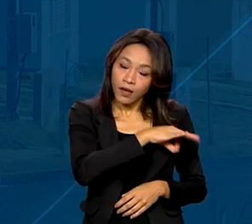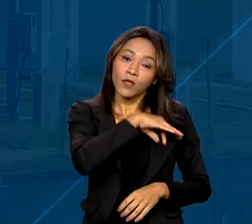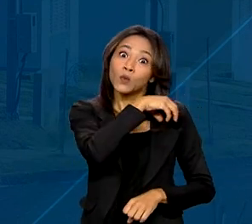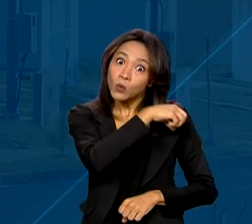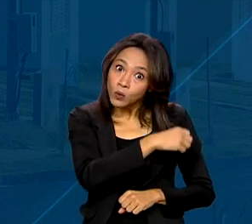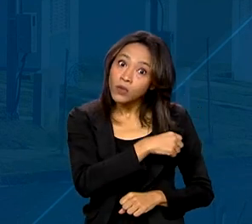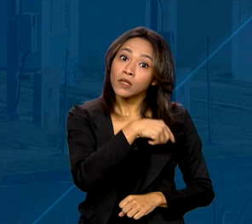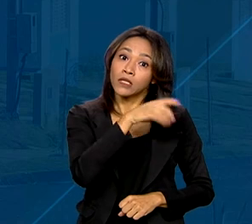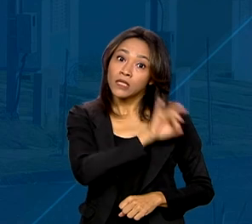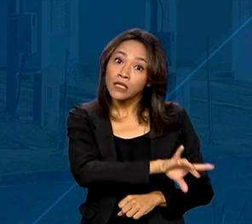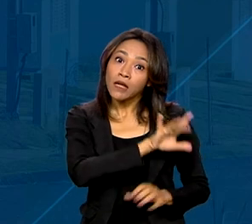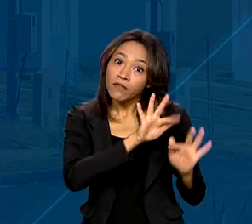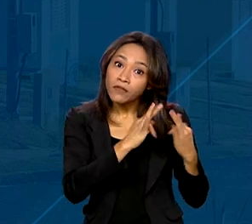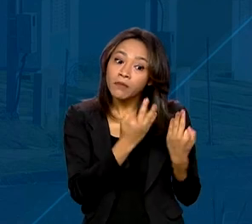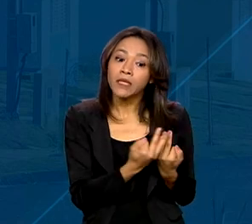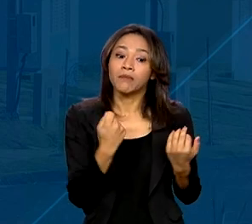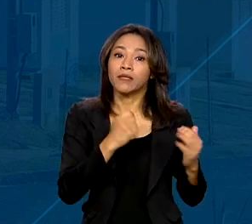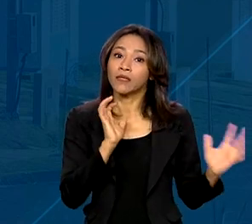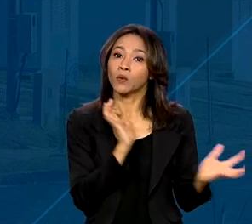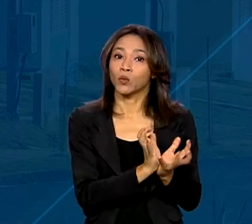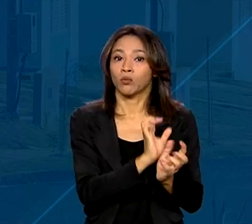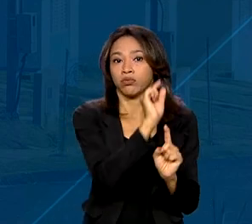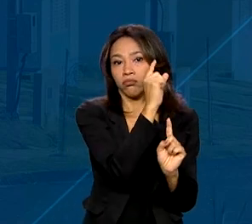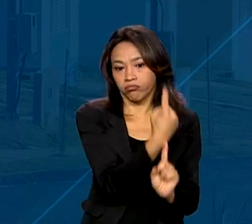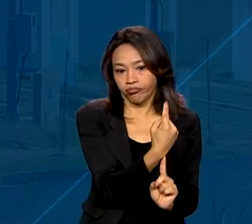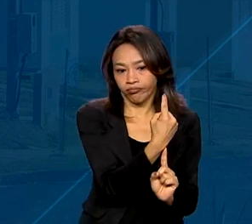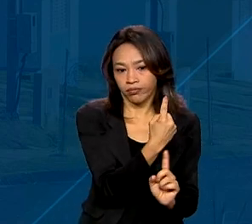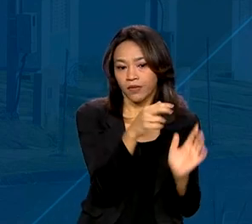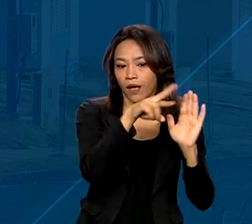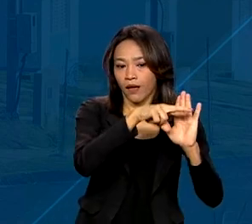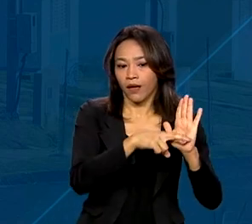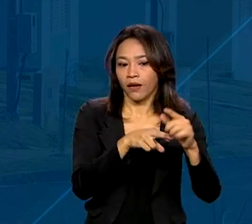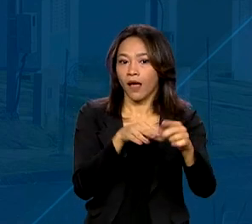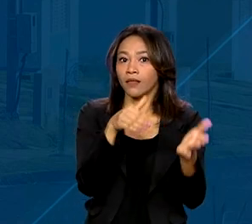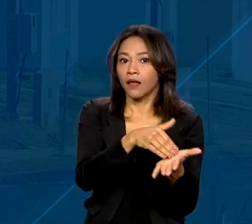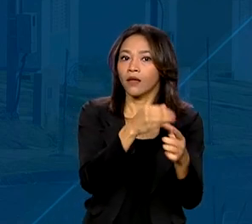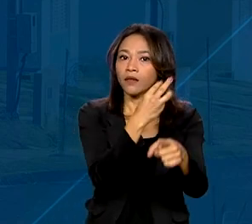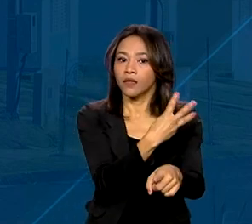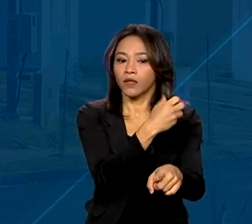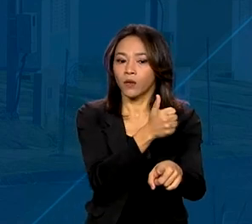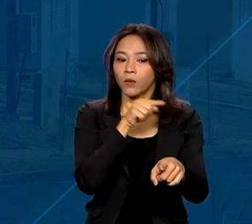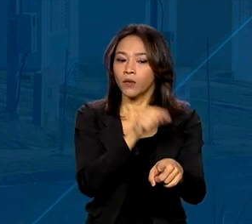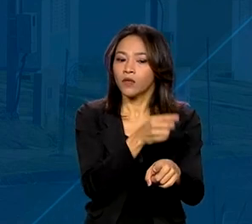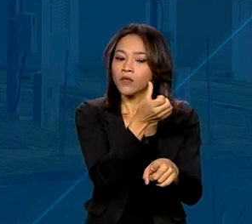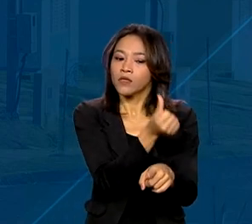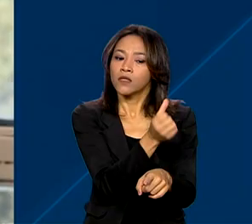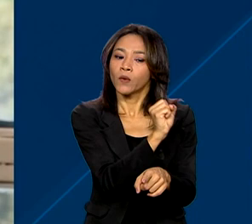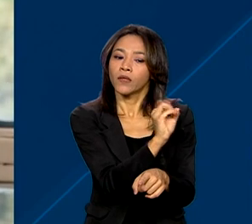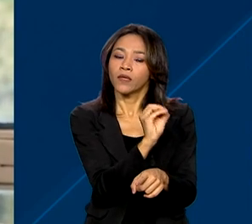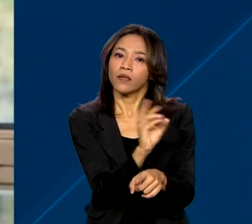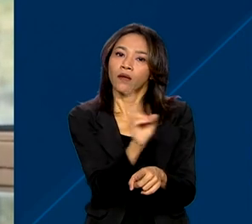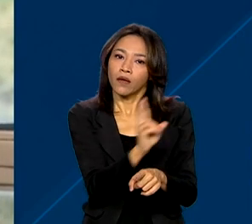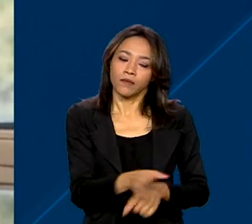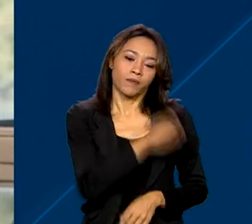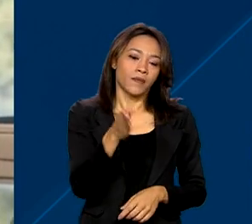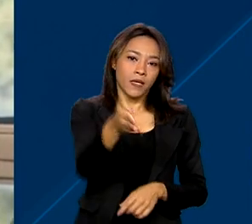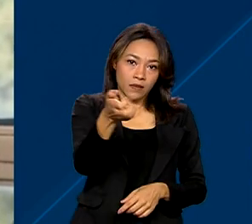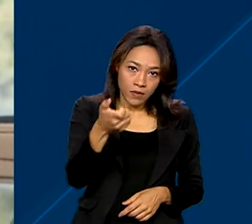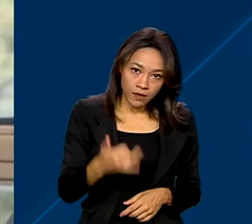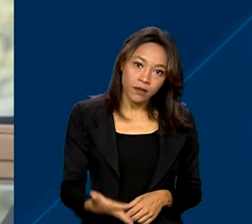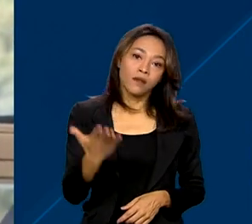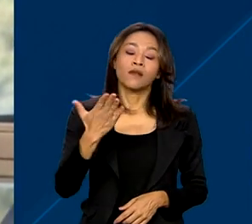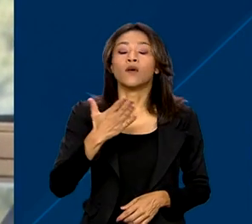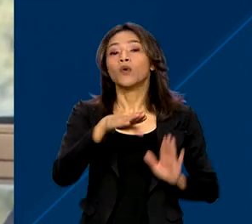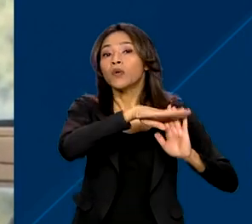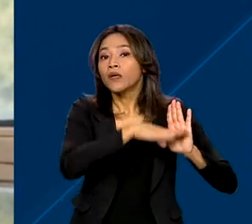deverá estar dentro da faixa 1, que é de até R$ 31.680. O Minha Casa Minha Vida tem que atender